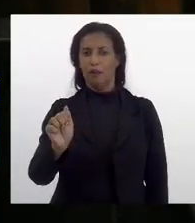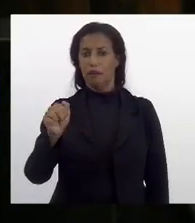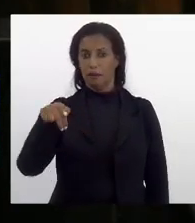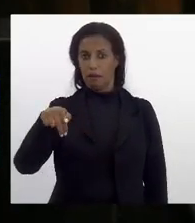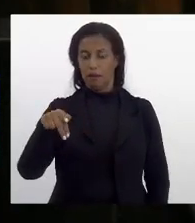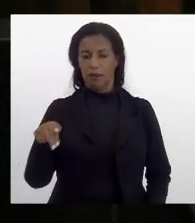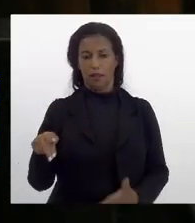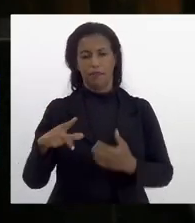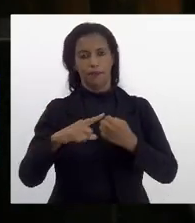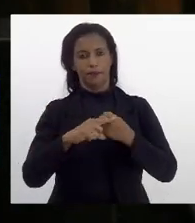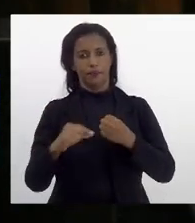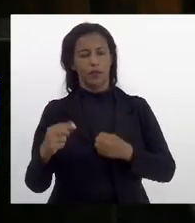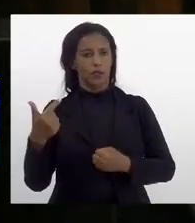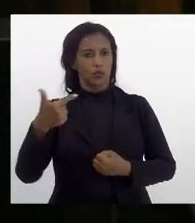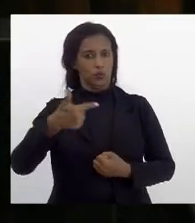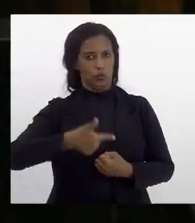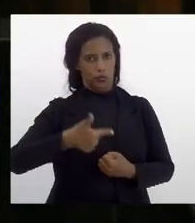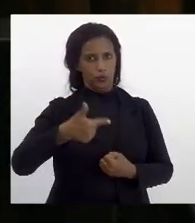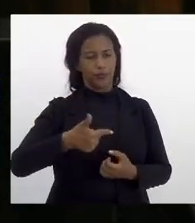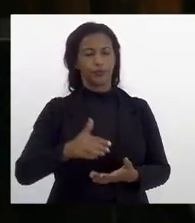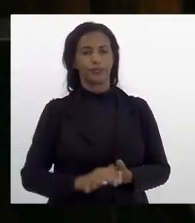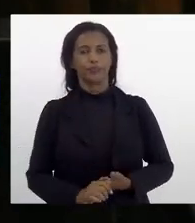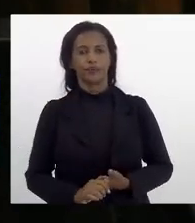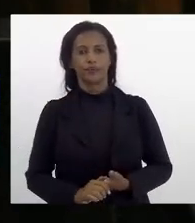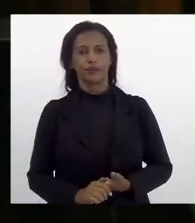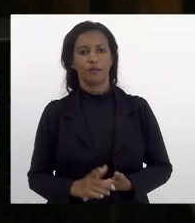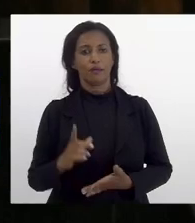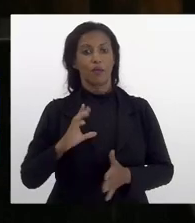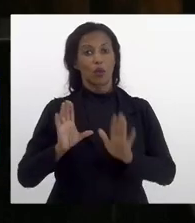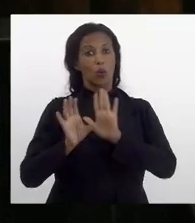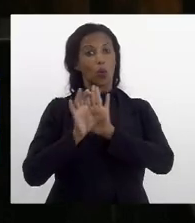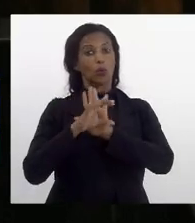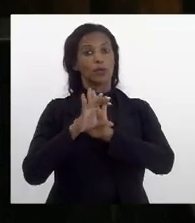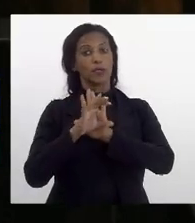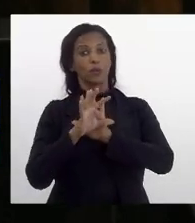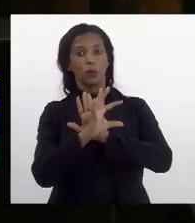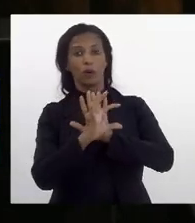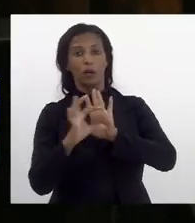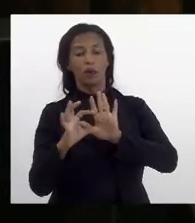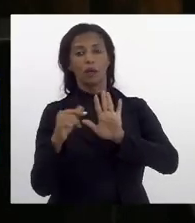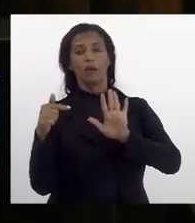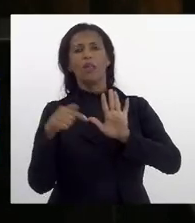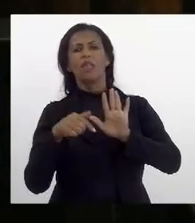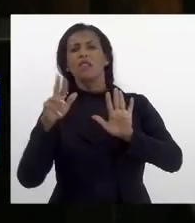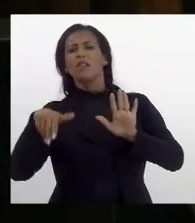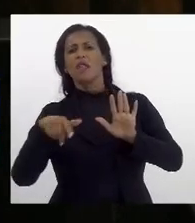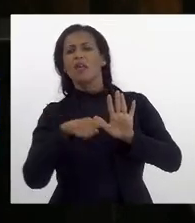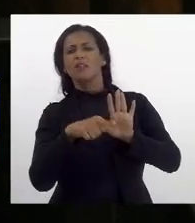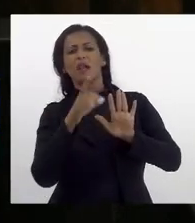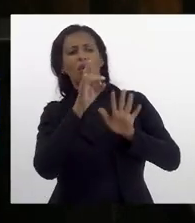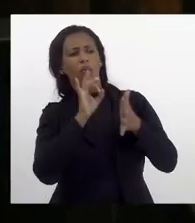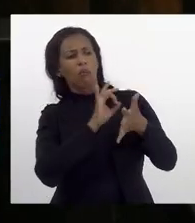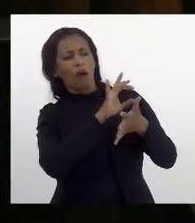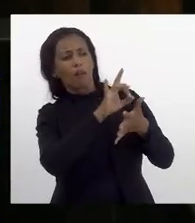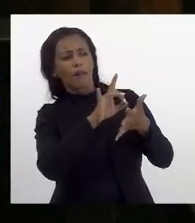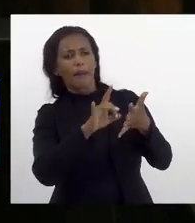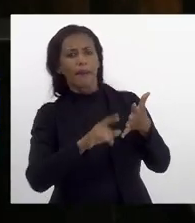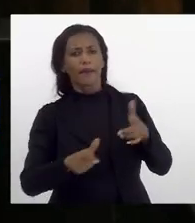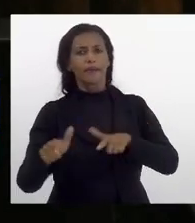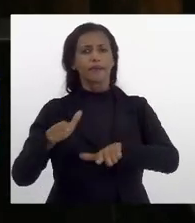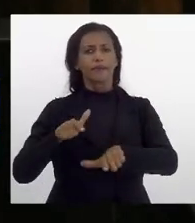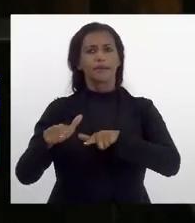artigo segundo conceituamos quem são os trabalhadores autônomos